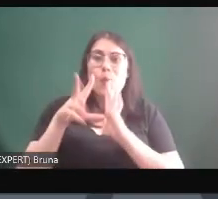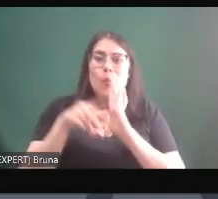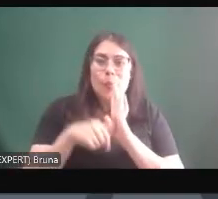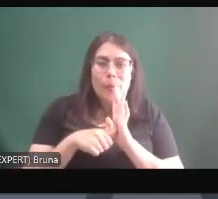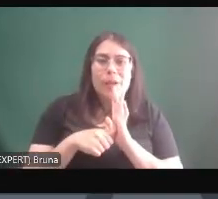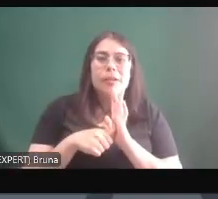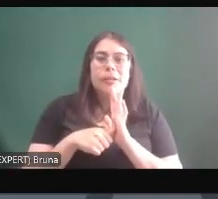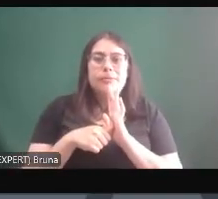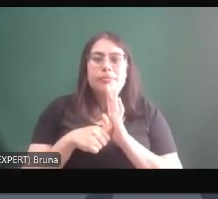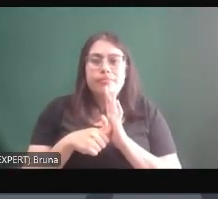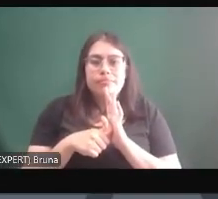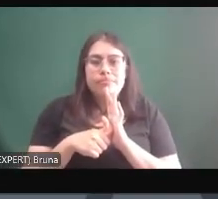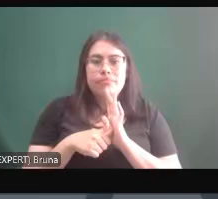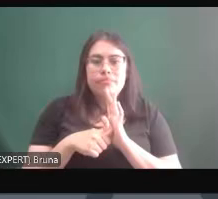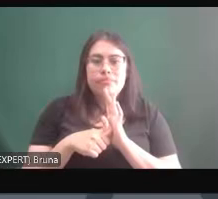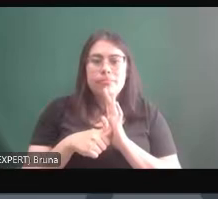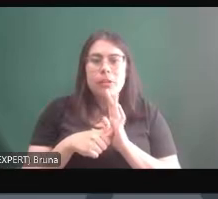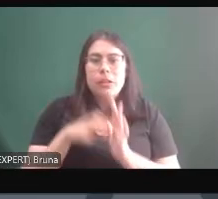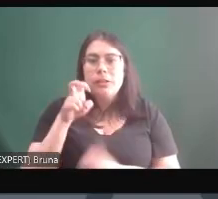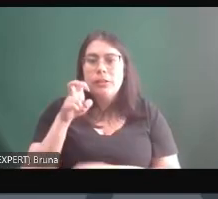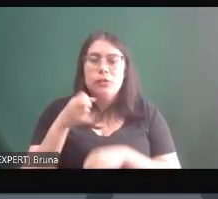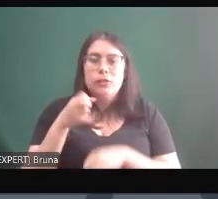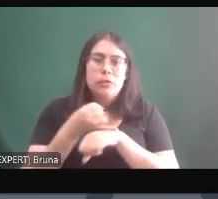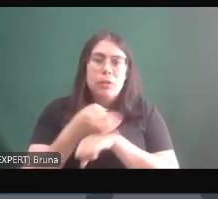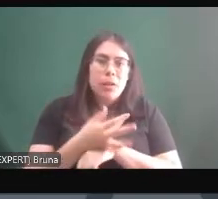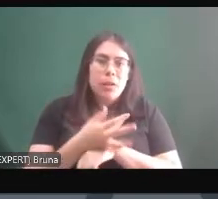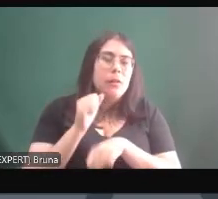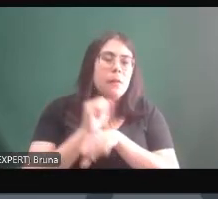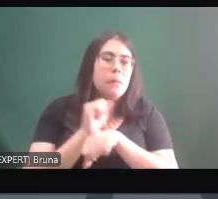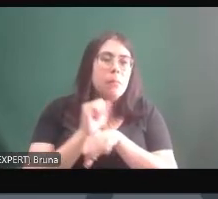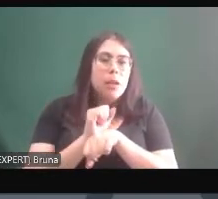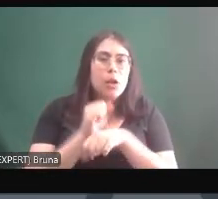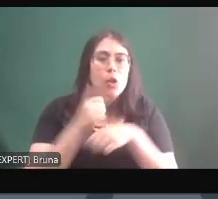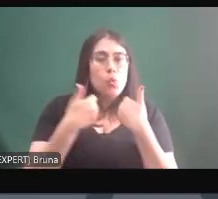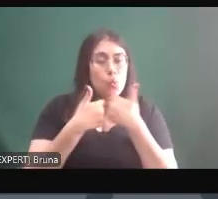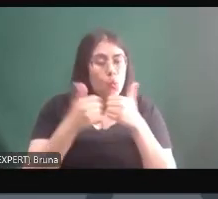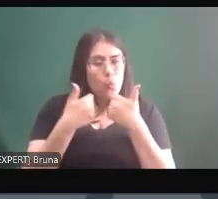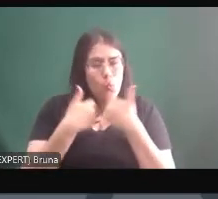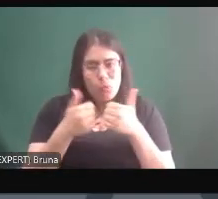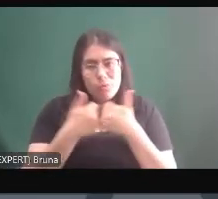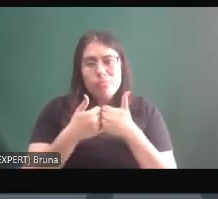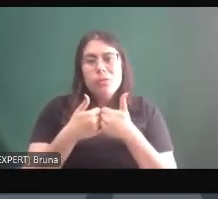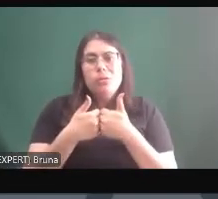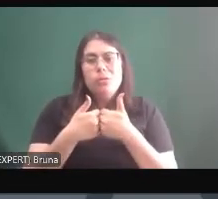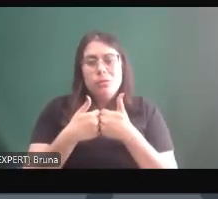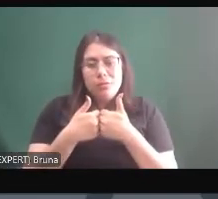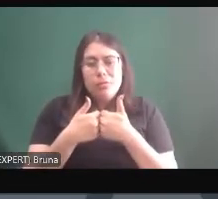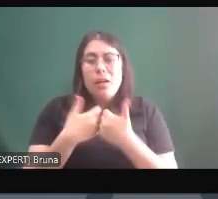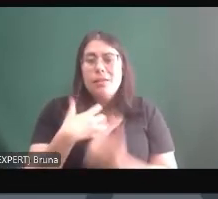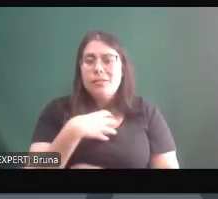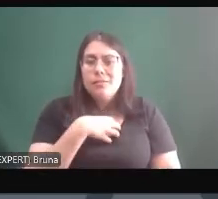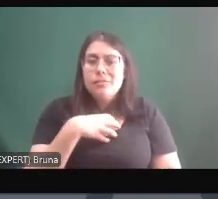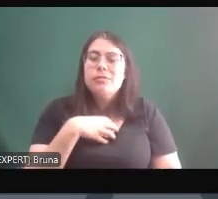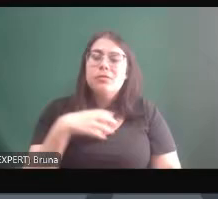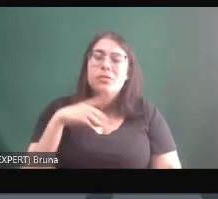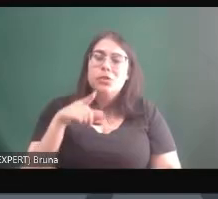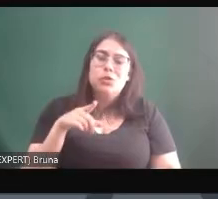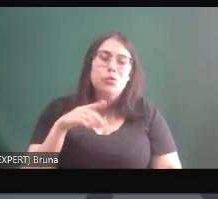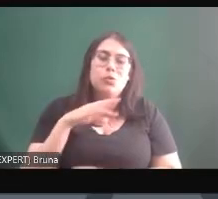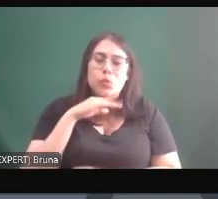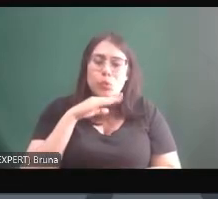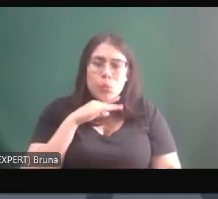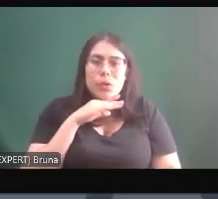levado às 5 da manhã no ponto de ônibus isso torna a vida sem previsibilidade torna a vida insuportável